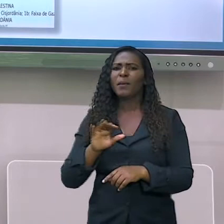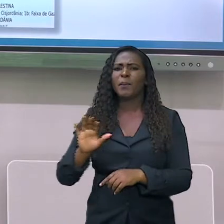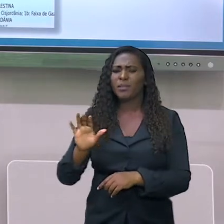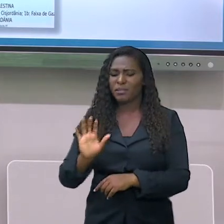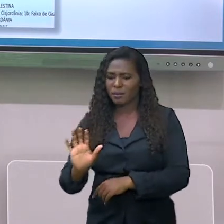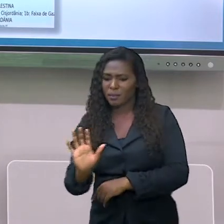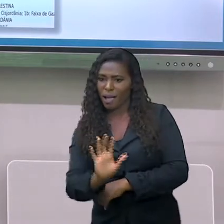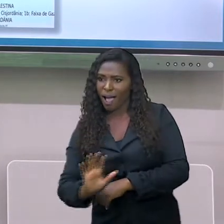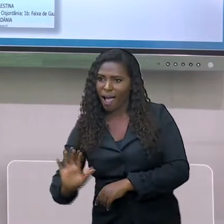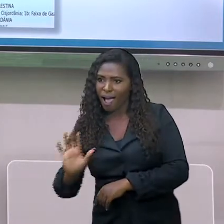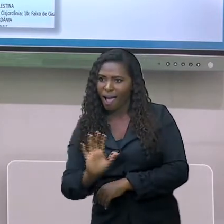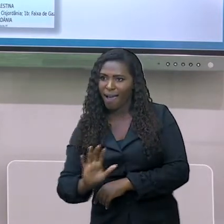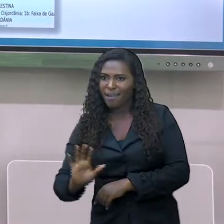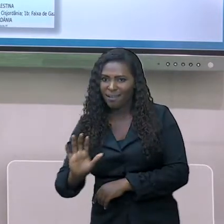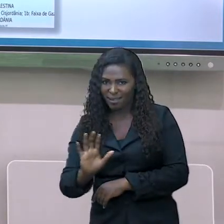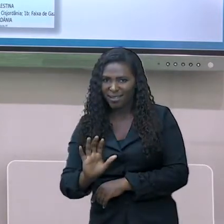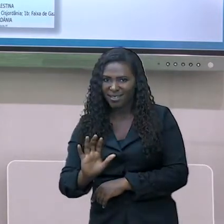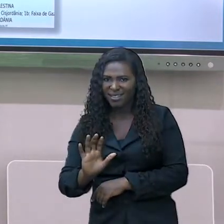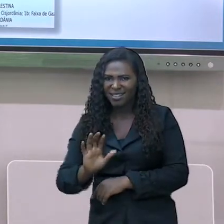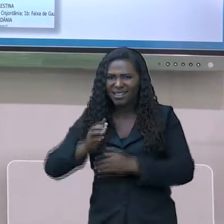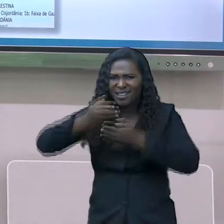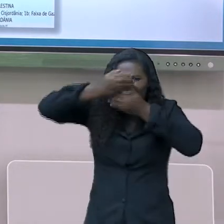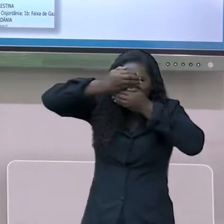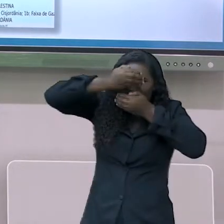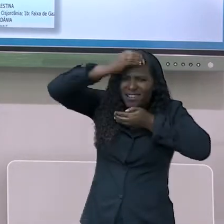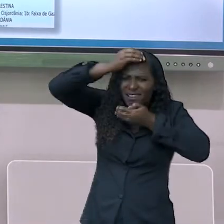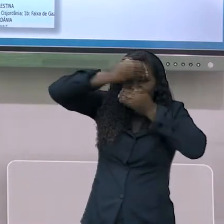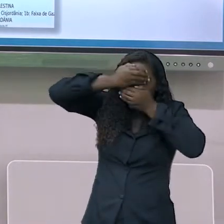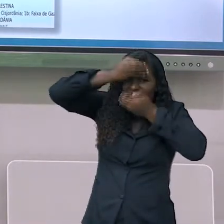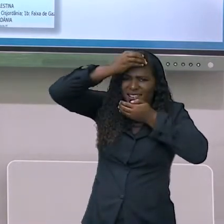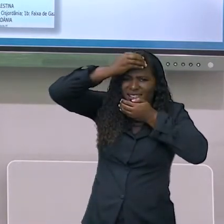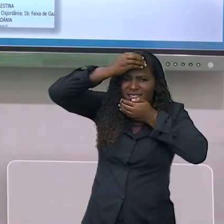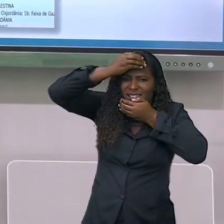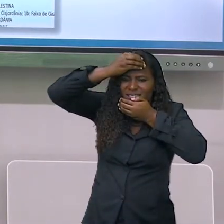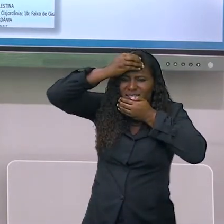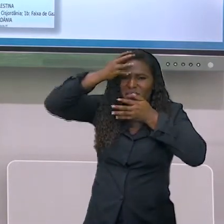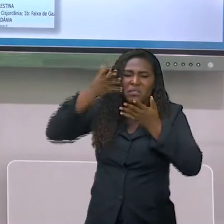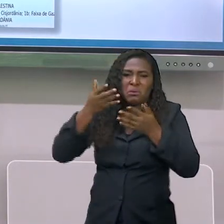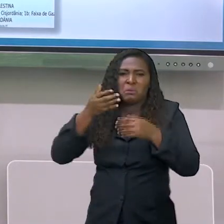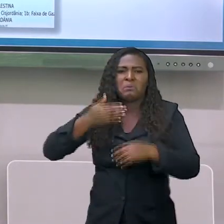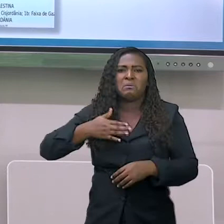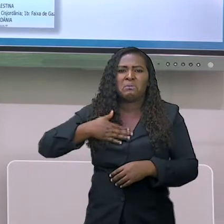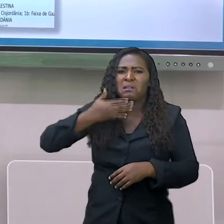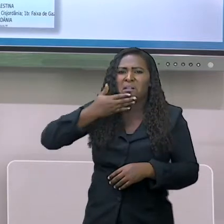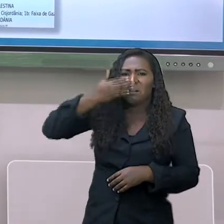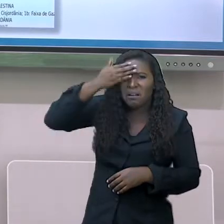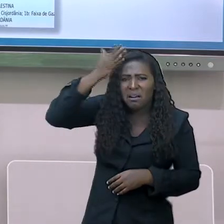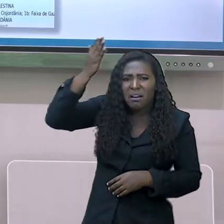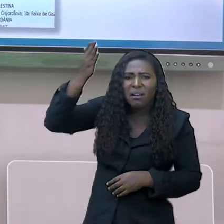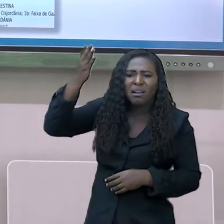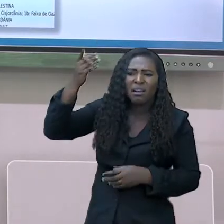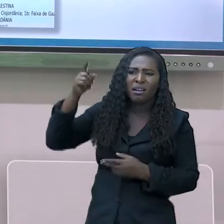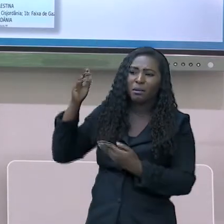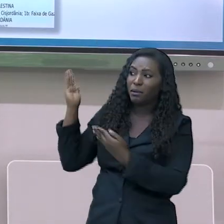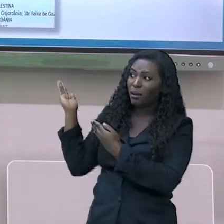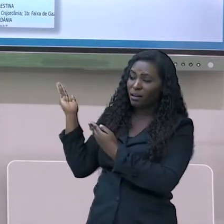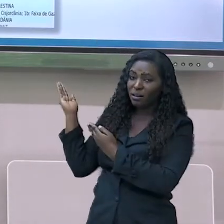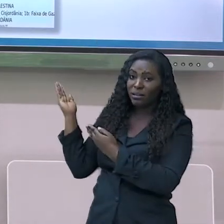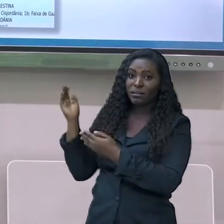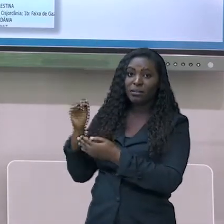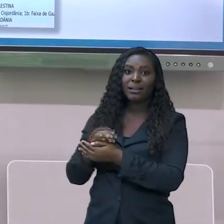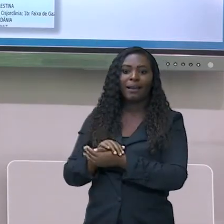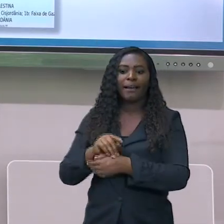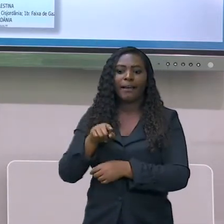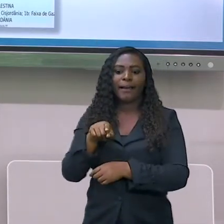é conhecida como Oriente Médio, tá? Alguns autores a chamam de o barril de